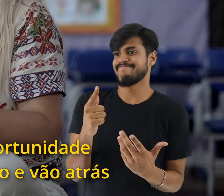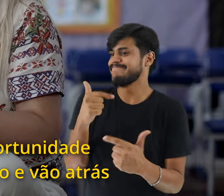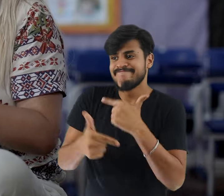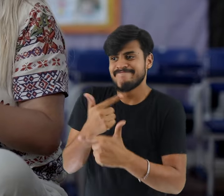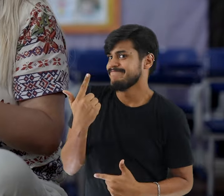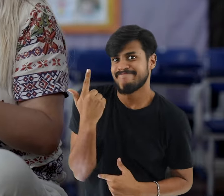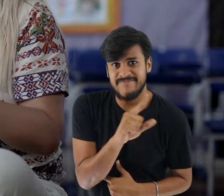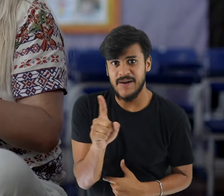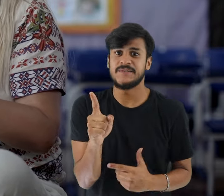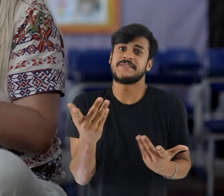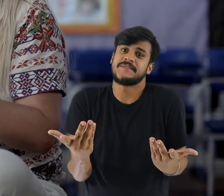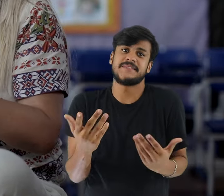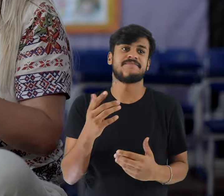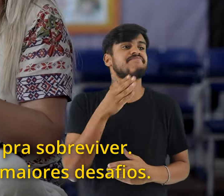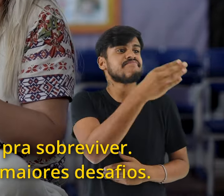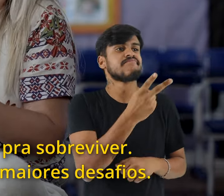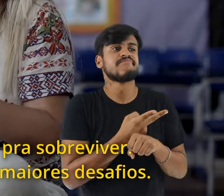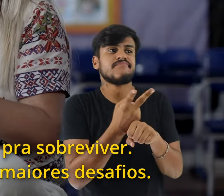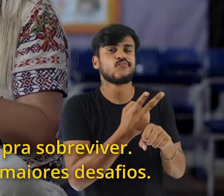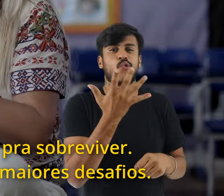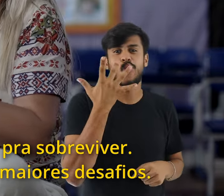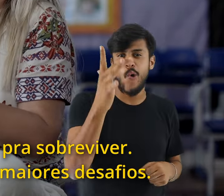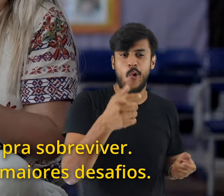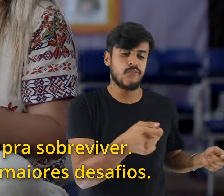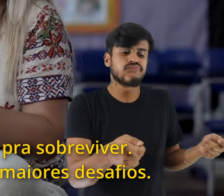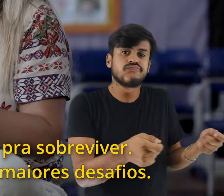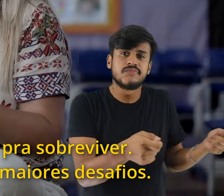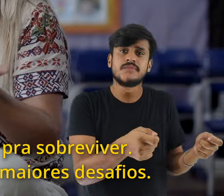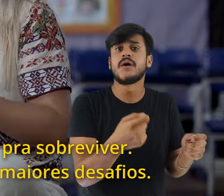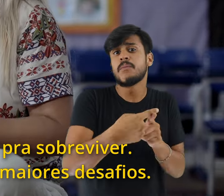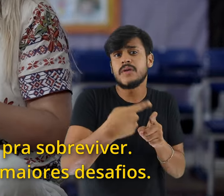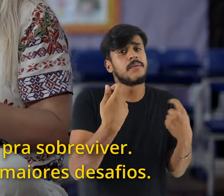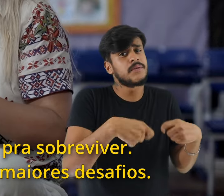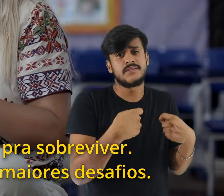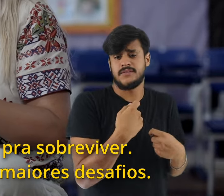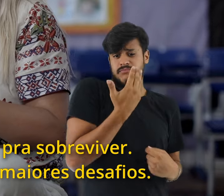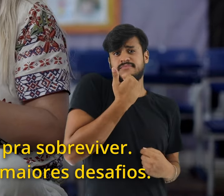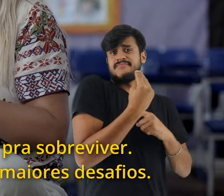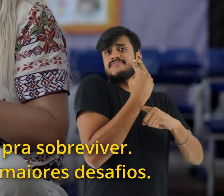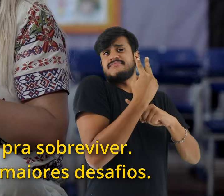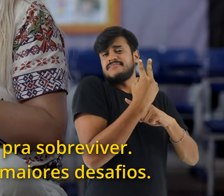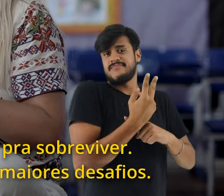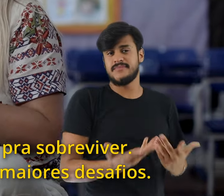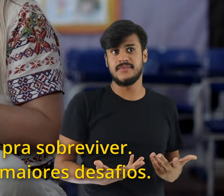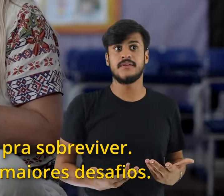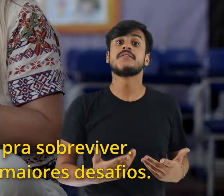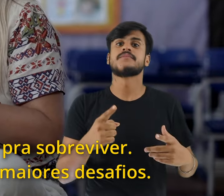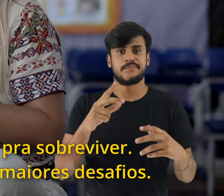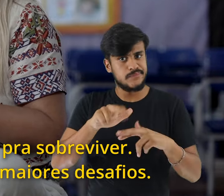vão atrás do ouro, de outros mineros, para sobreviver. Então,